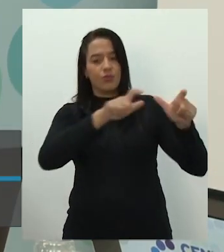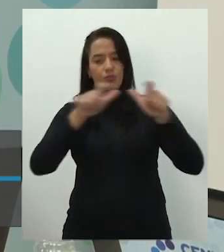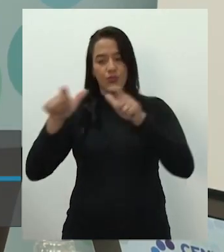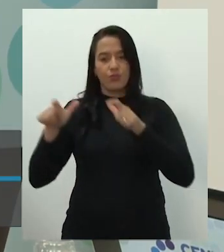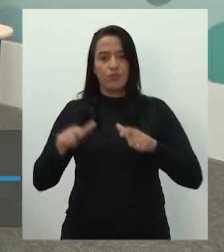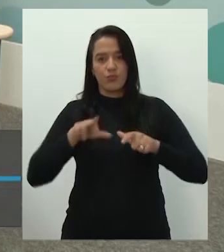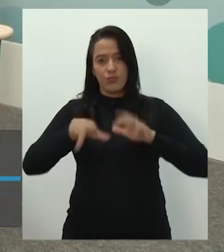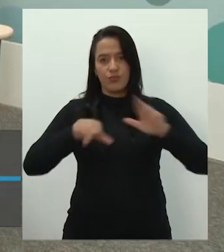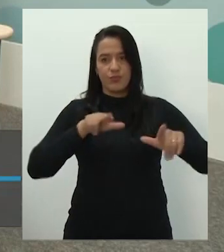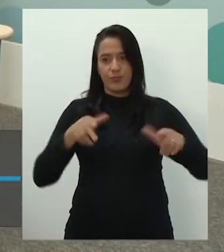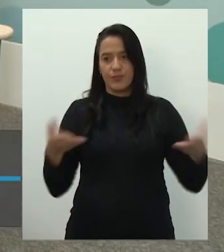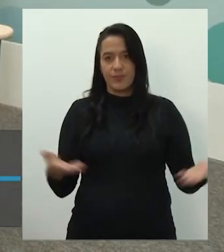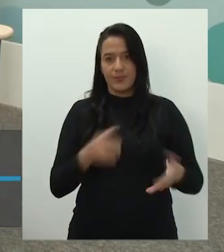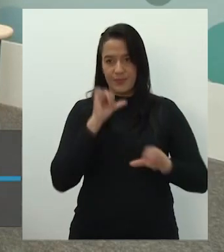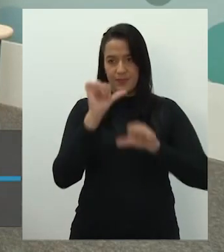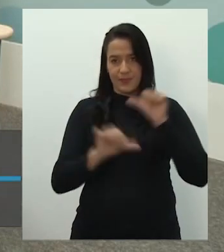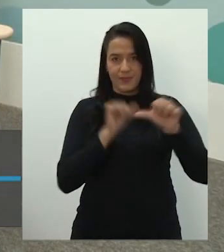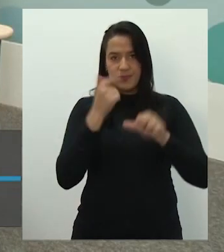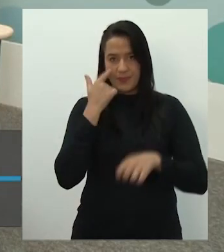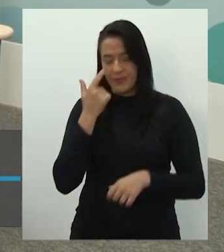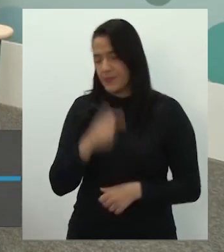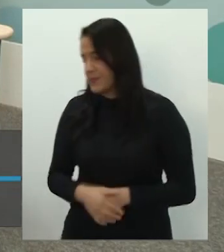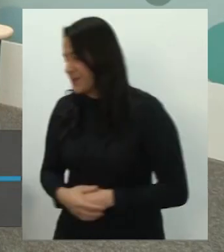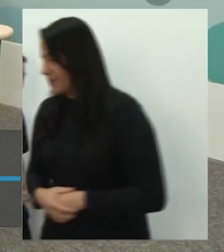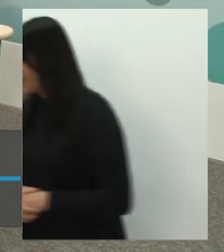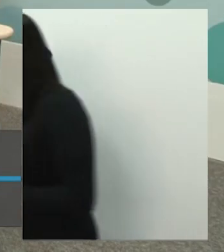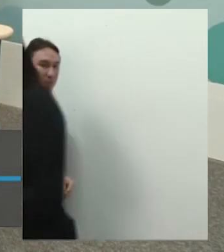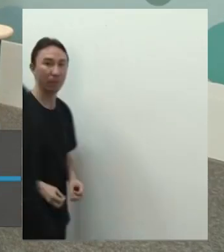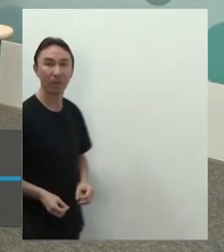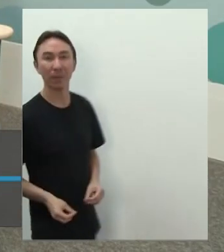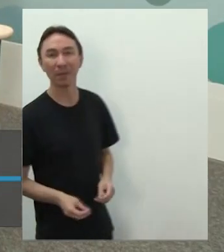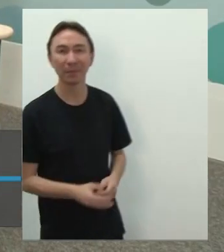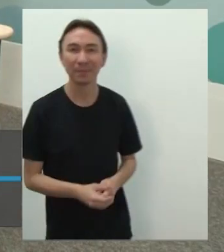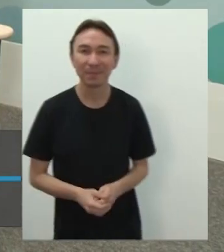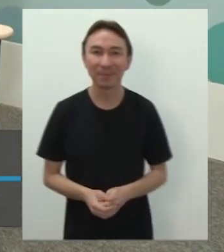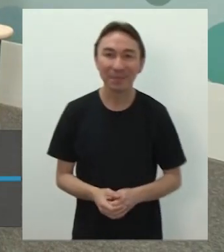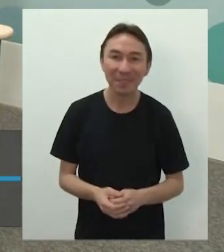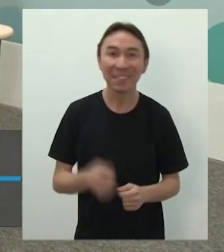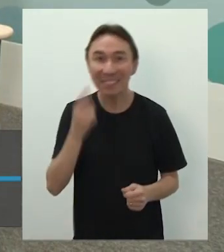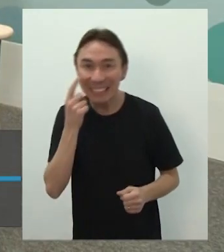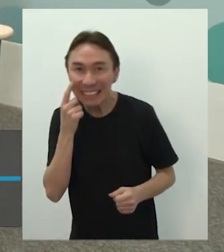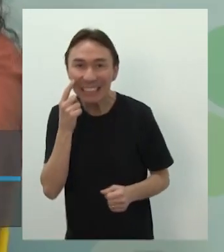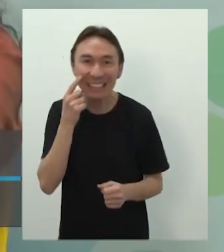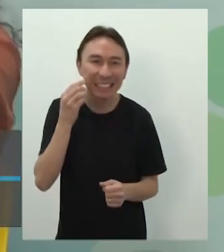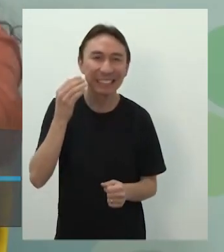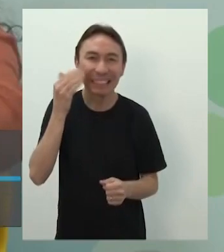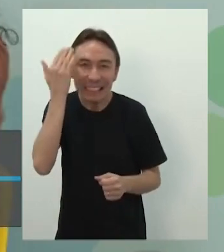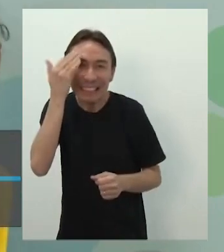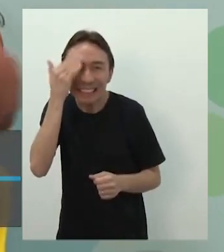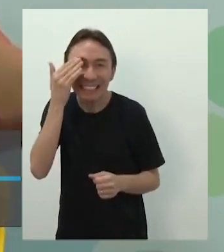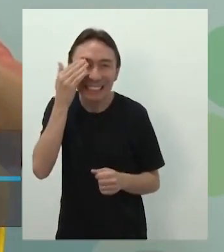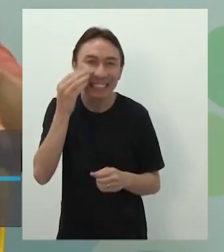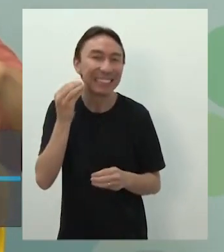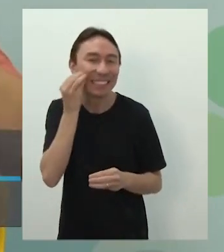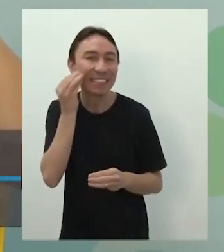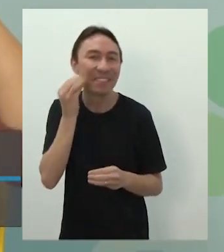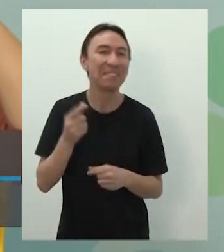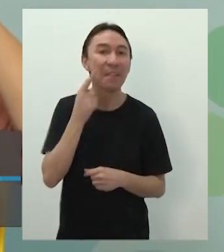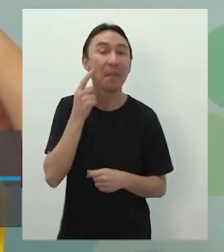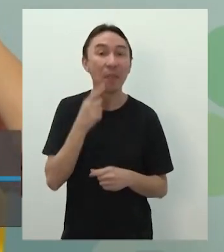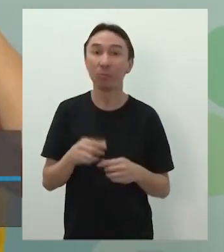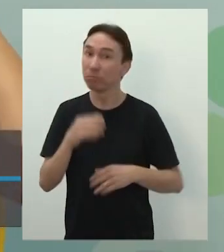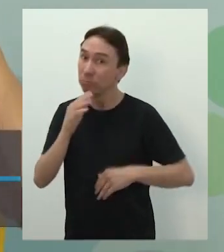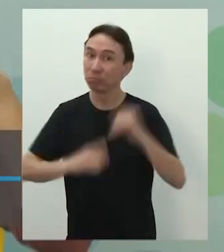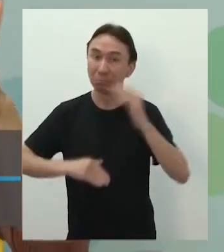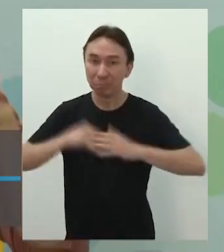gênero. Pode ser, muito bem. Olha, agora, acho que vocês já tentaram entender. Estamos até arrepiados aqui. Olha